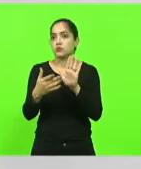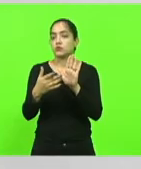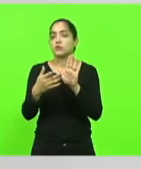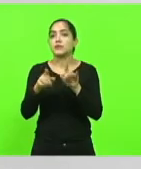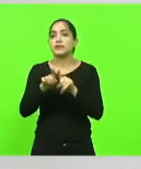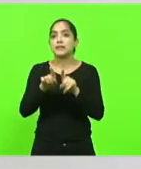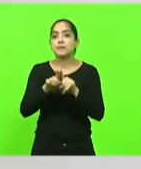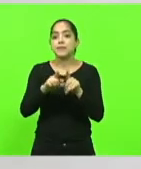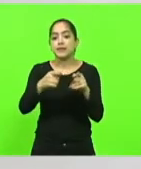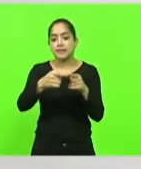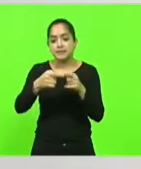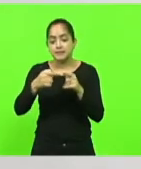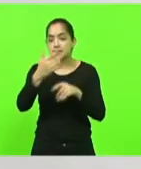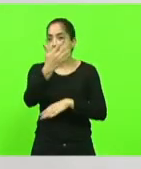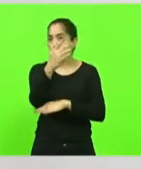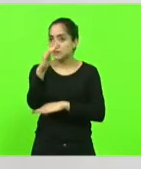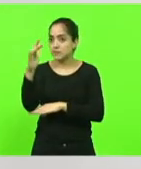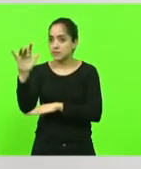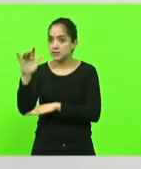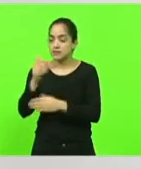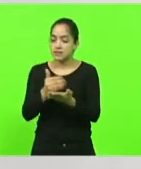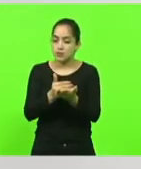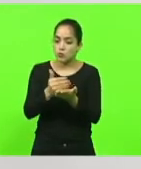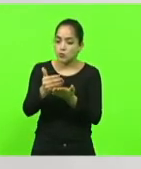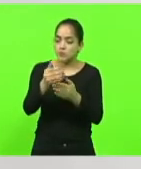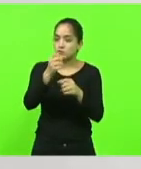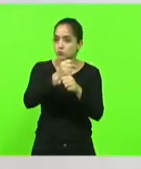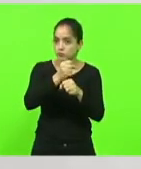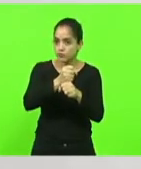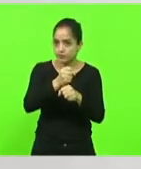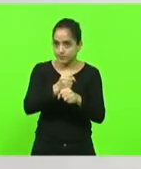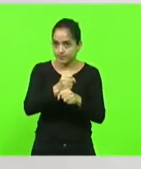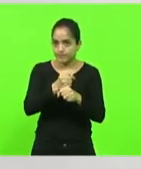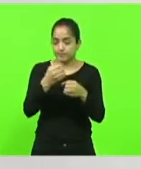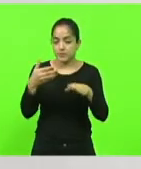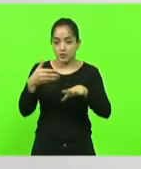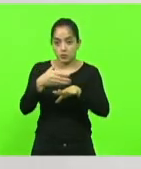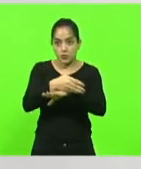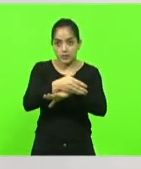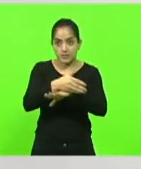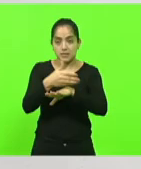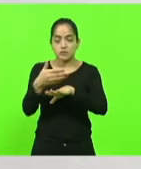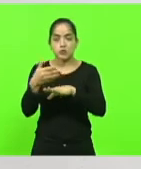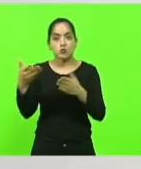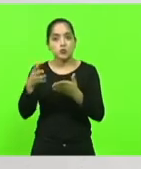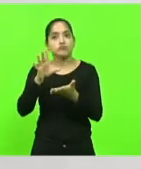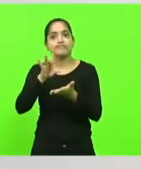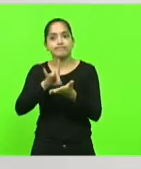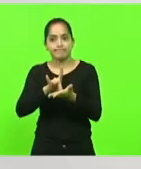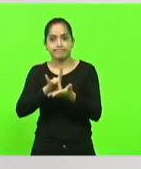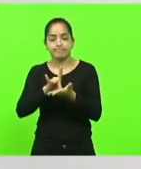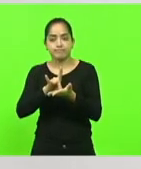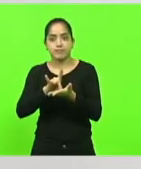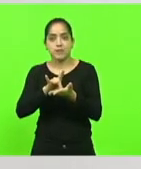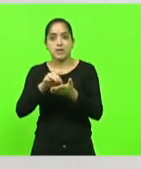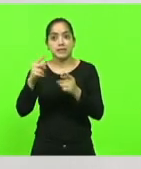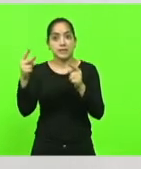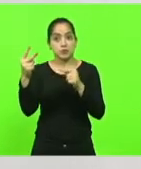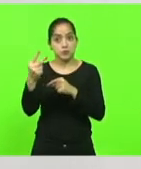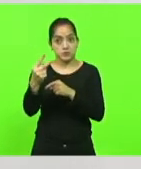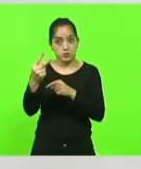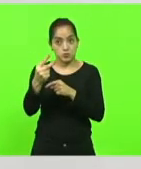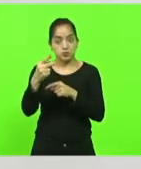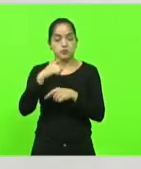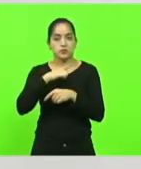ambientais. E ali, então, se iniciou aquela obra do Acesso Norte, que hoje é uma realidade. Laguna tem um segundo acesso, e nós estamos